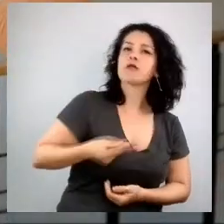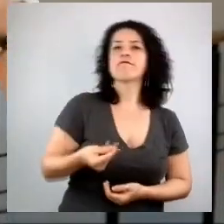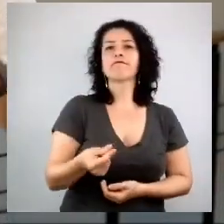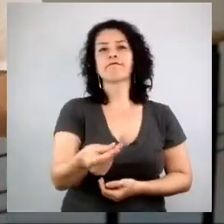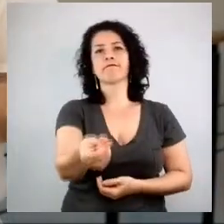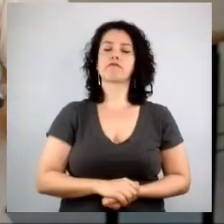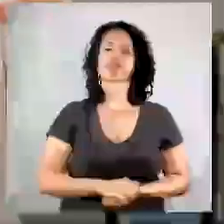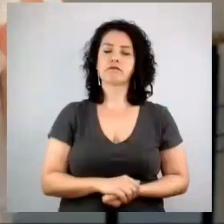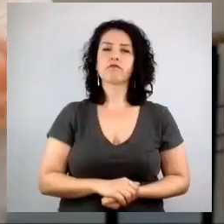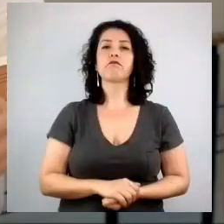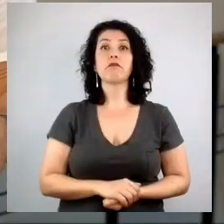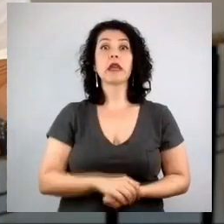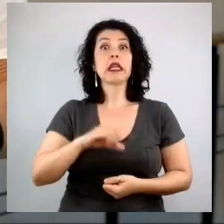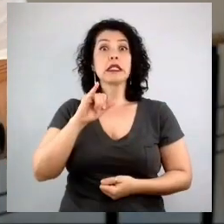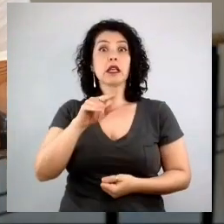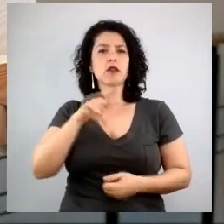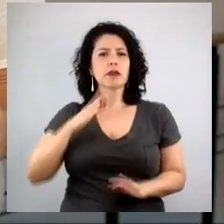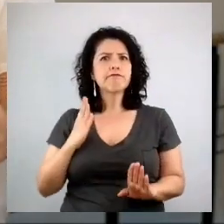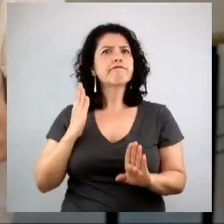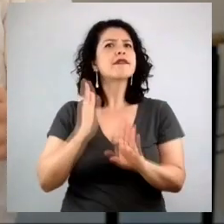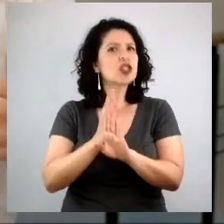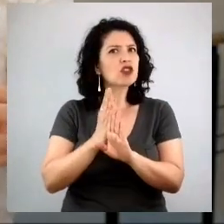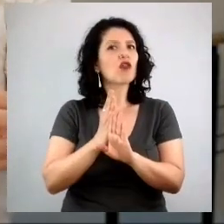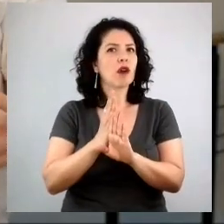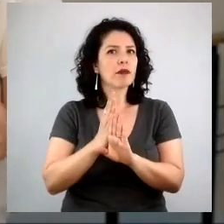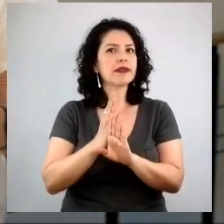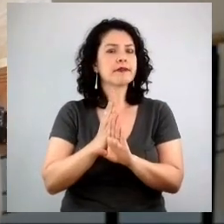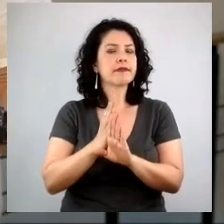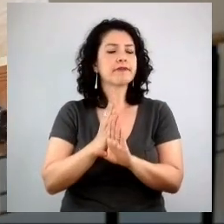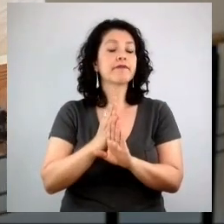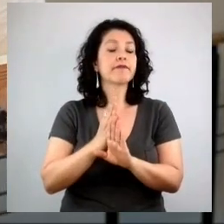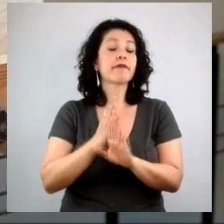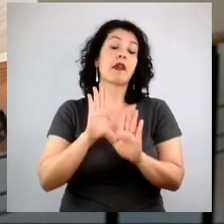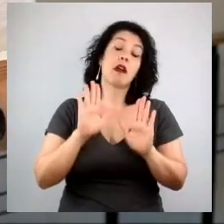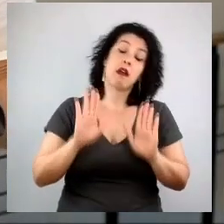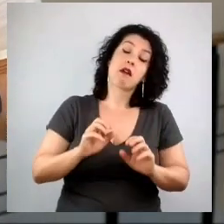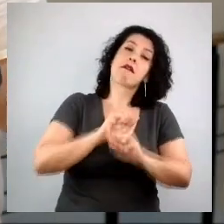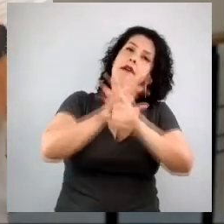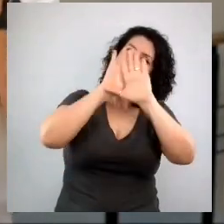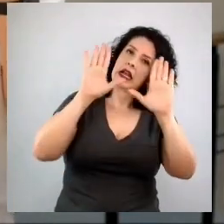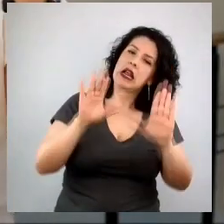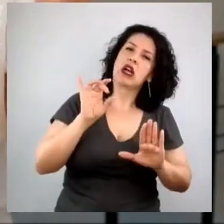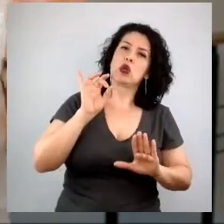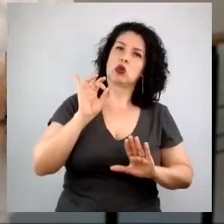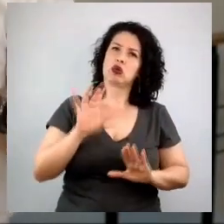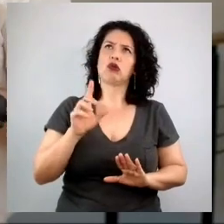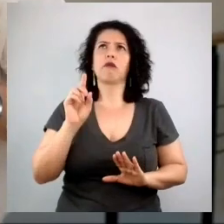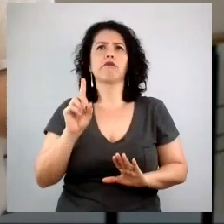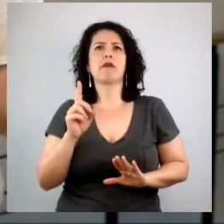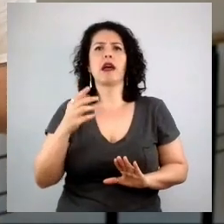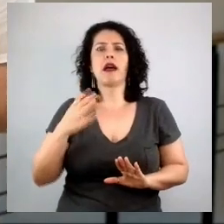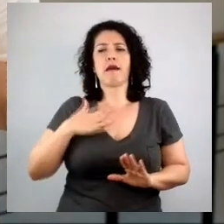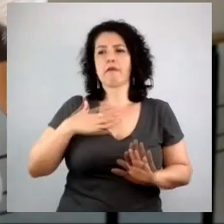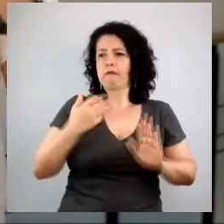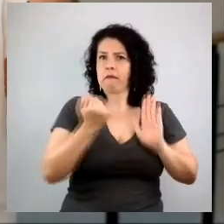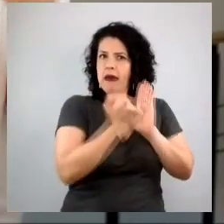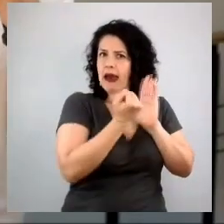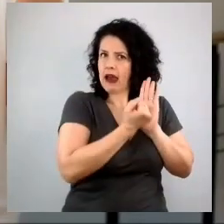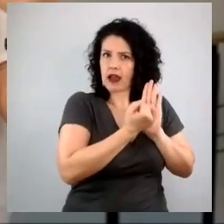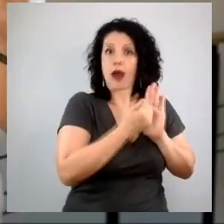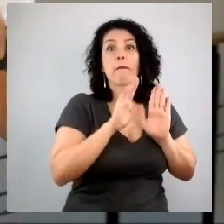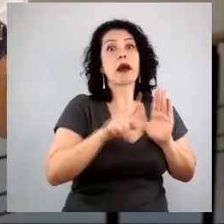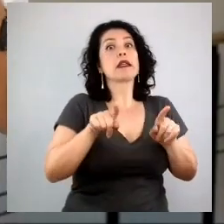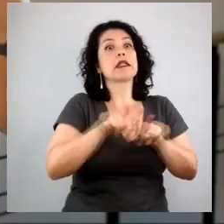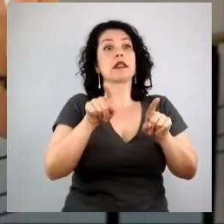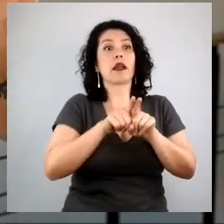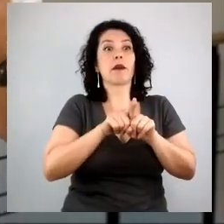encontra esse lugar, né, e vale também, claro, você não só analisar os dados históricos da sua marca, mas também dos competidores, de benchmarks, enfim,